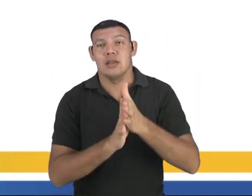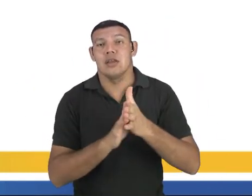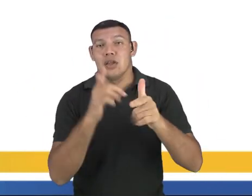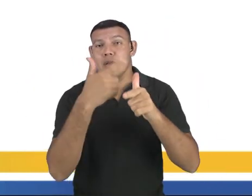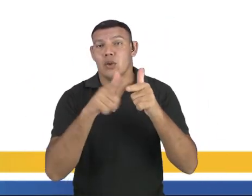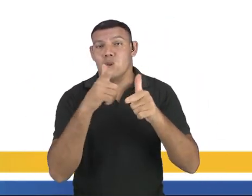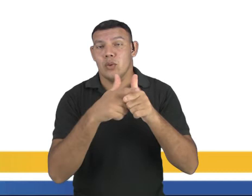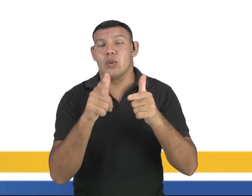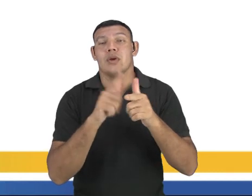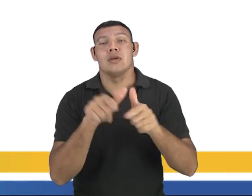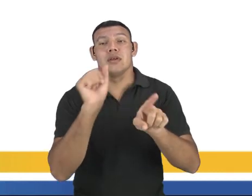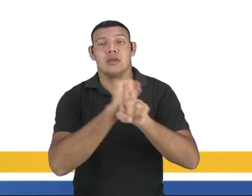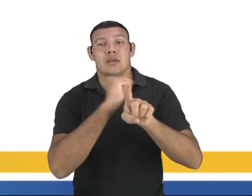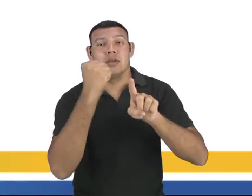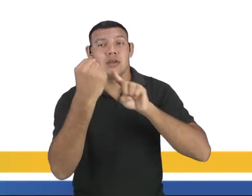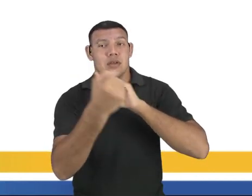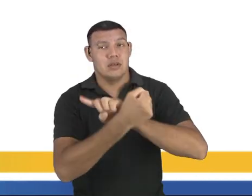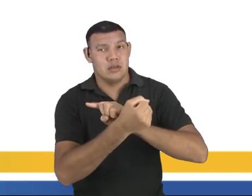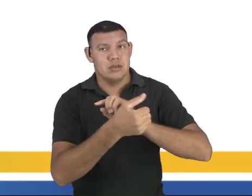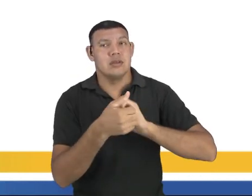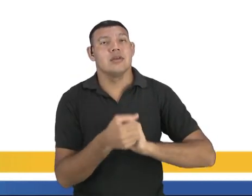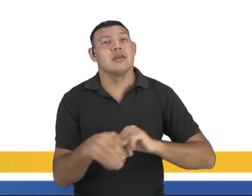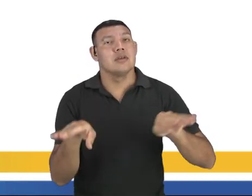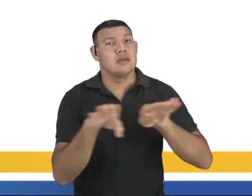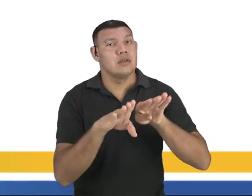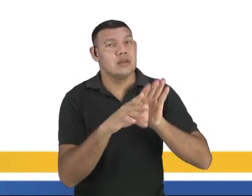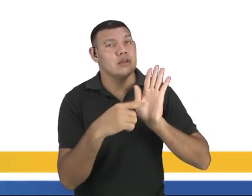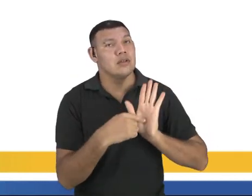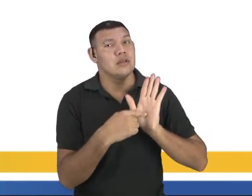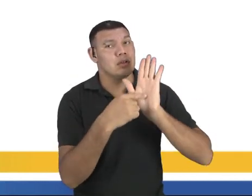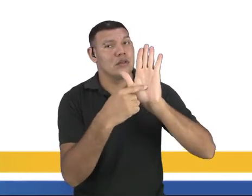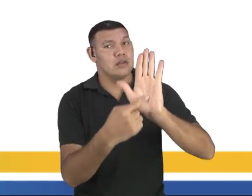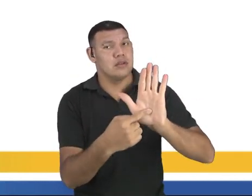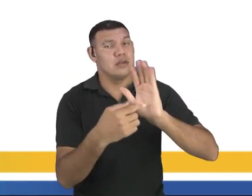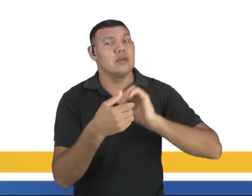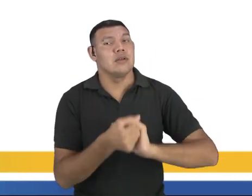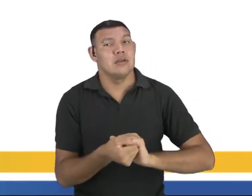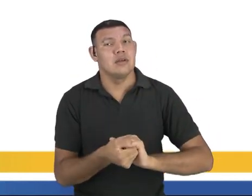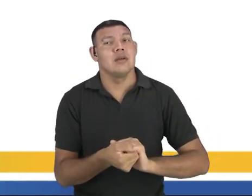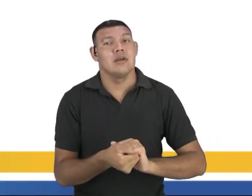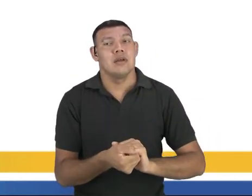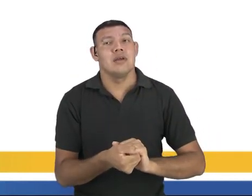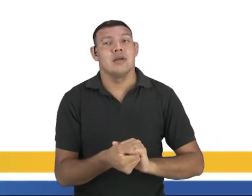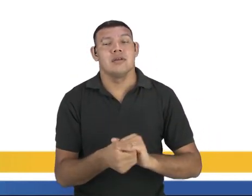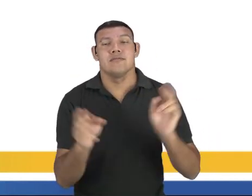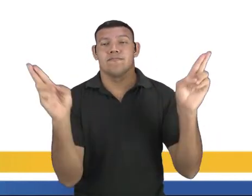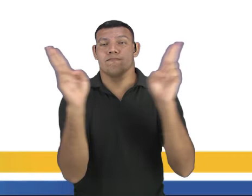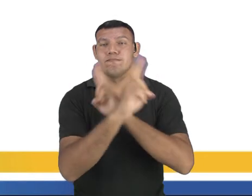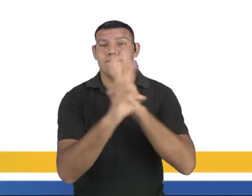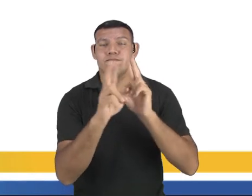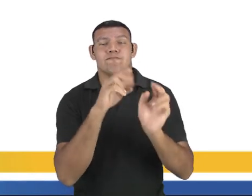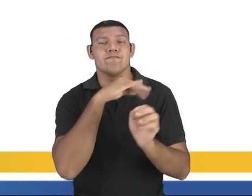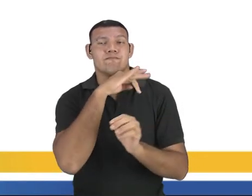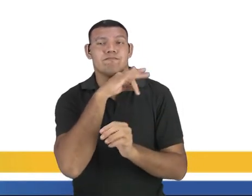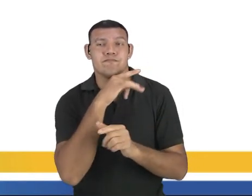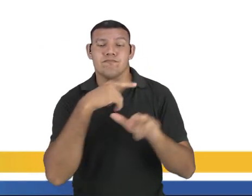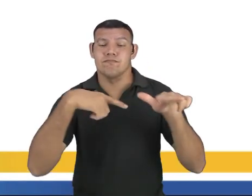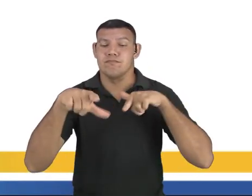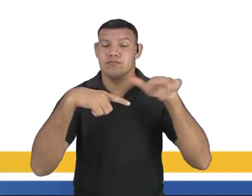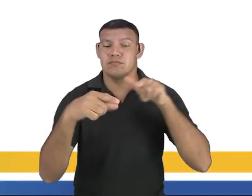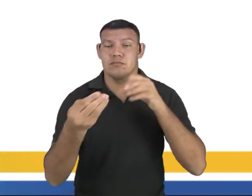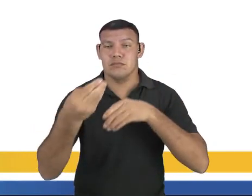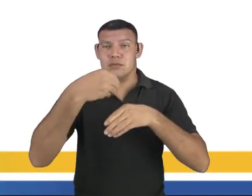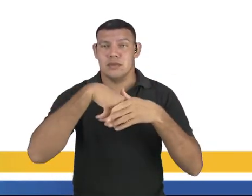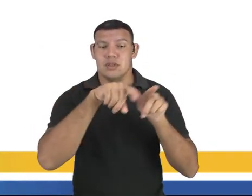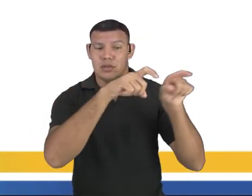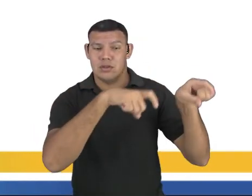uma questão social e retrata, ou a retratar as precariedades das relações do trabalho no